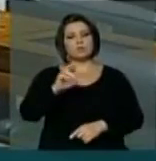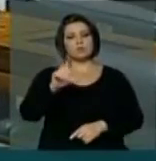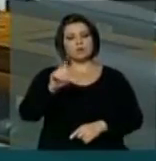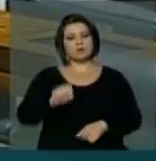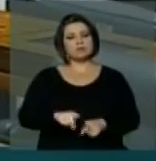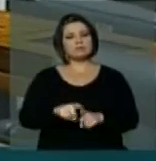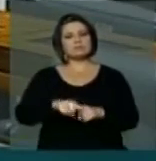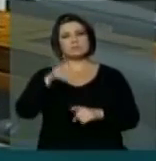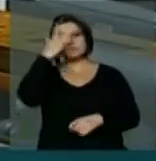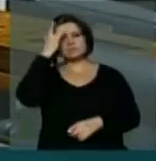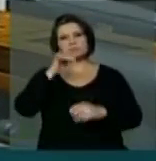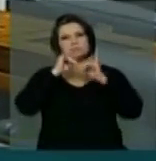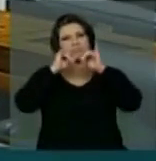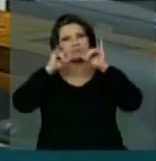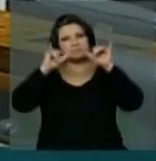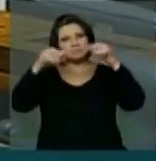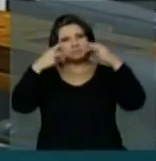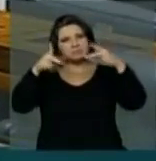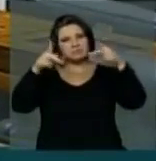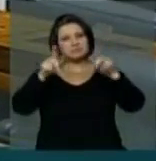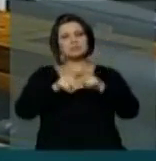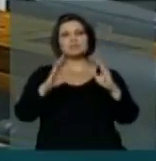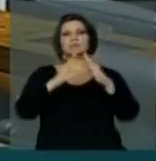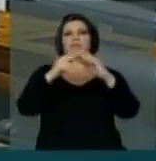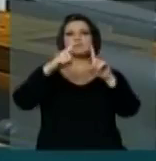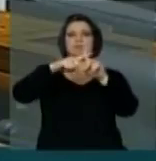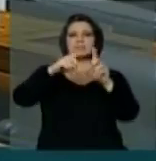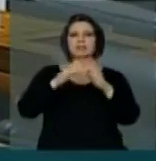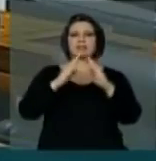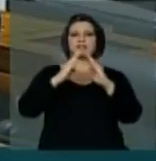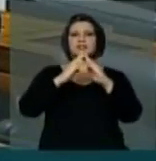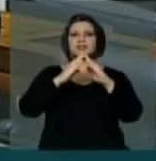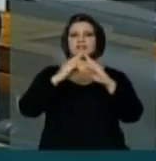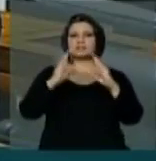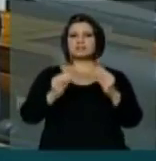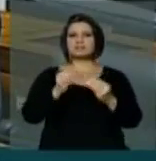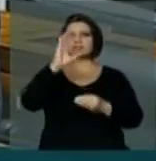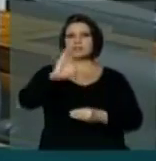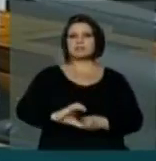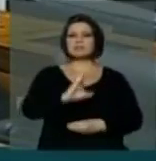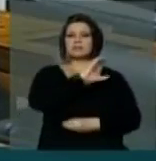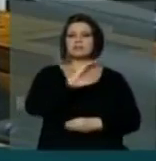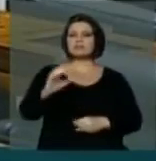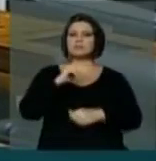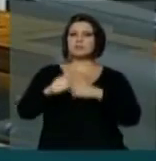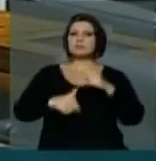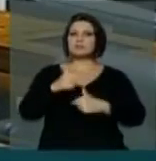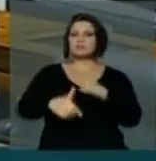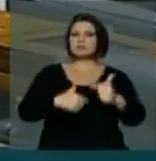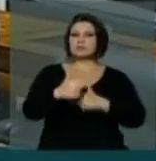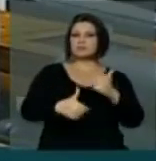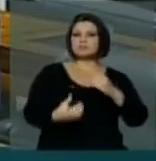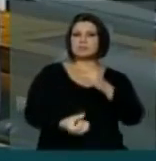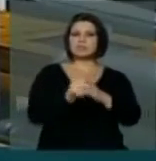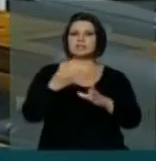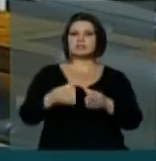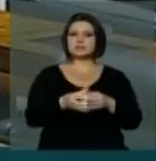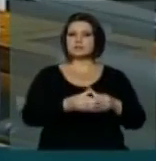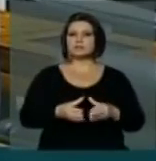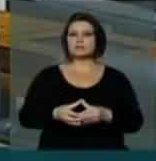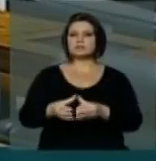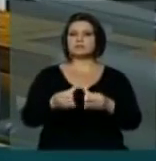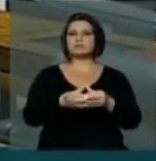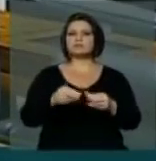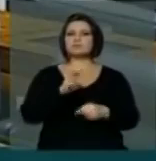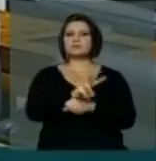deixado o legado de fortalecimento da Igreja Católica Além de todo um trabalho voltado para a criação de movimento nas